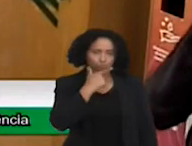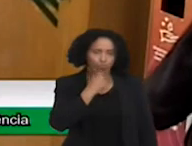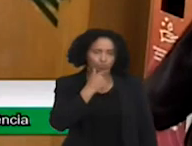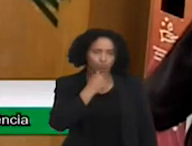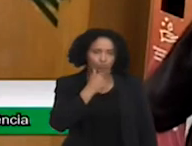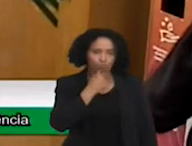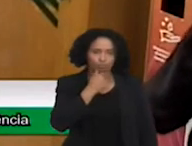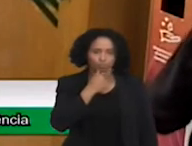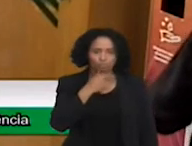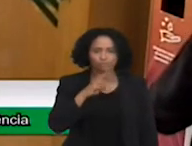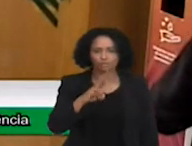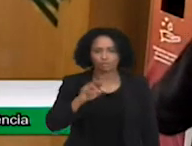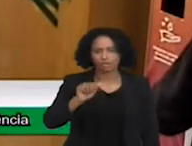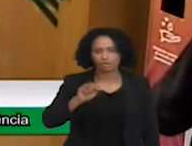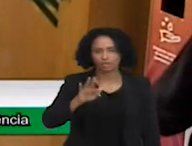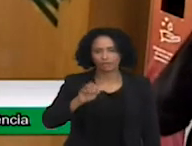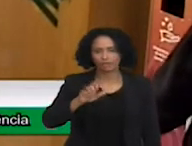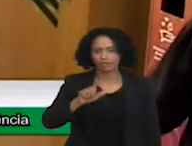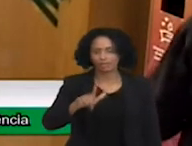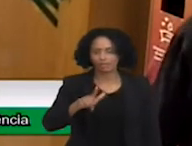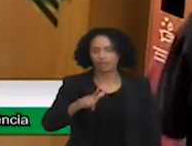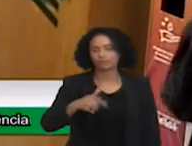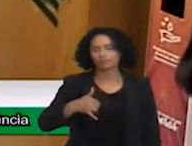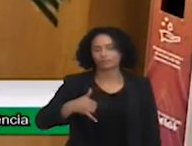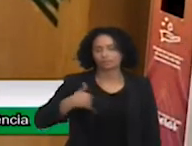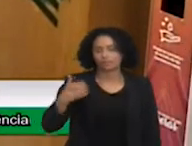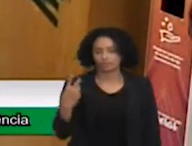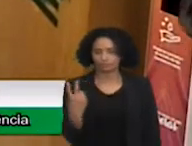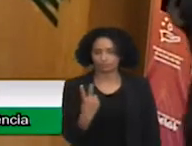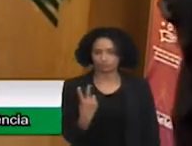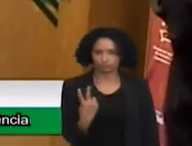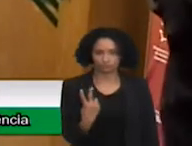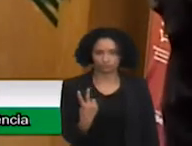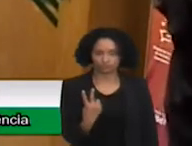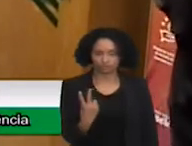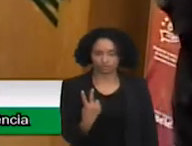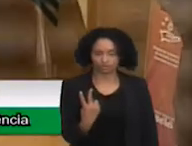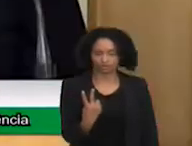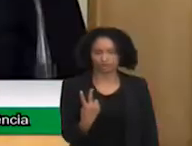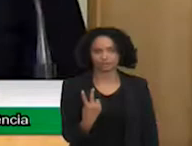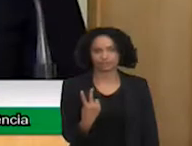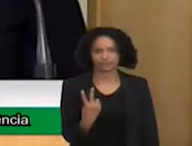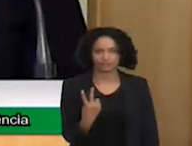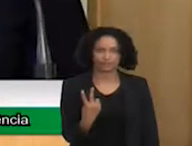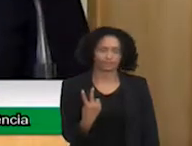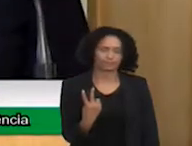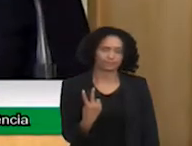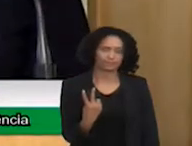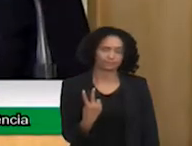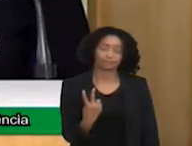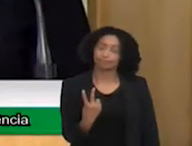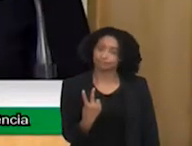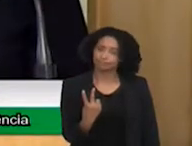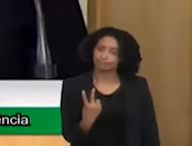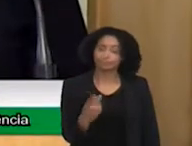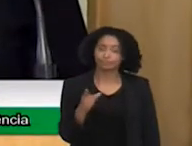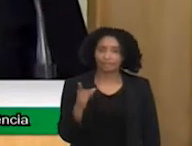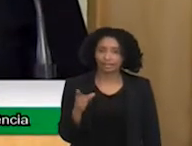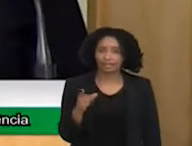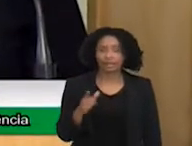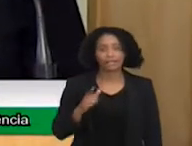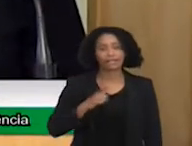Agora fez 22, gente. 22 aninhos. Ele é um autista